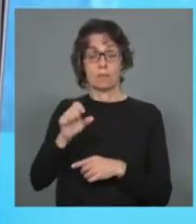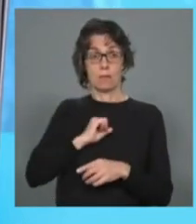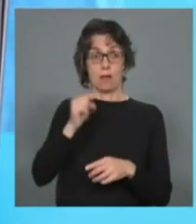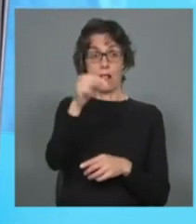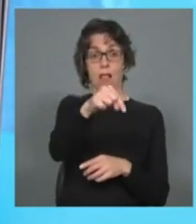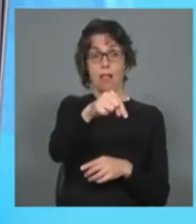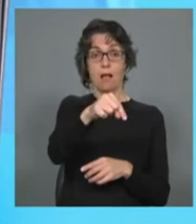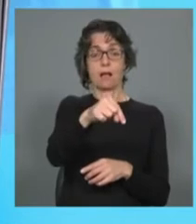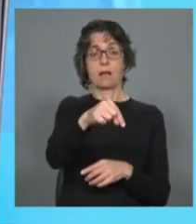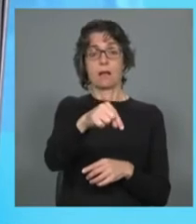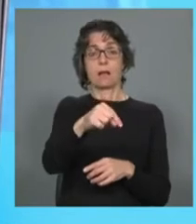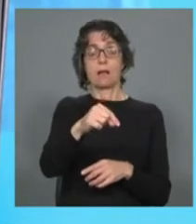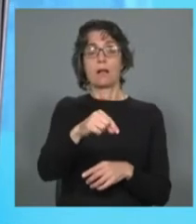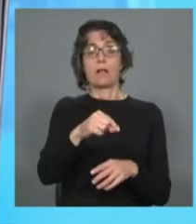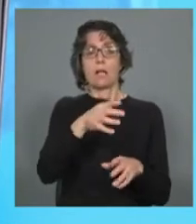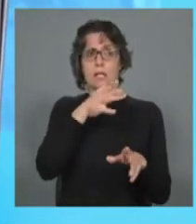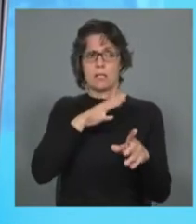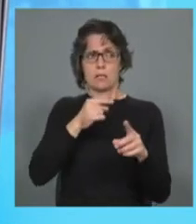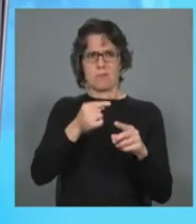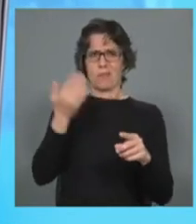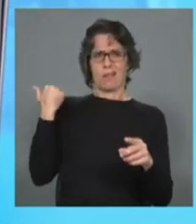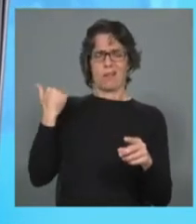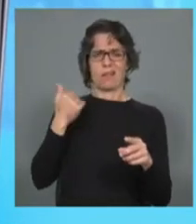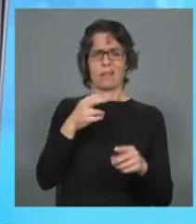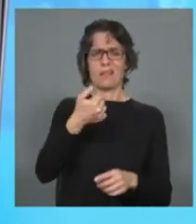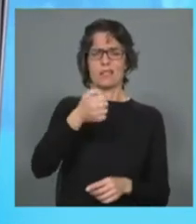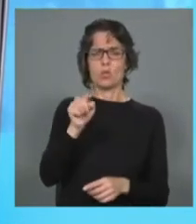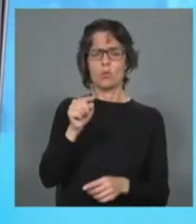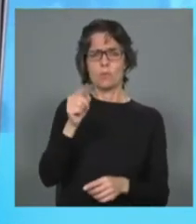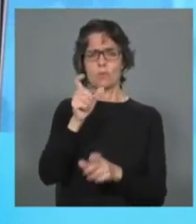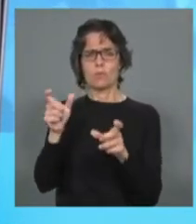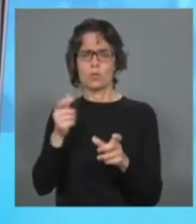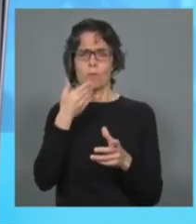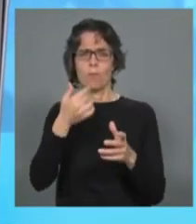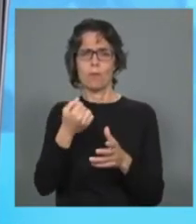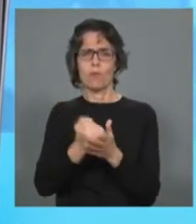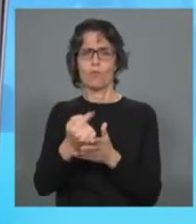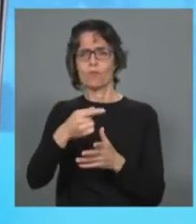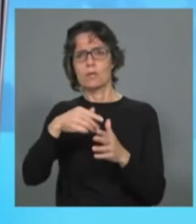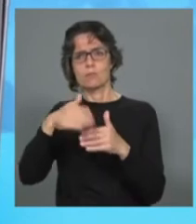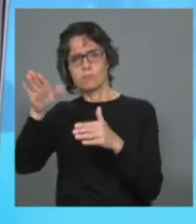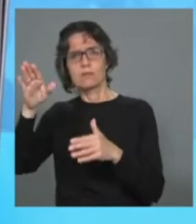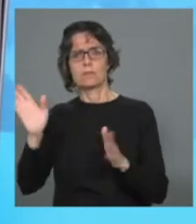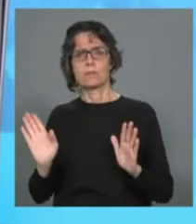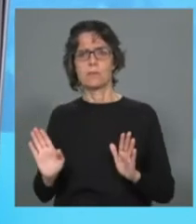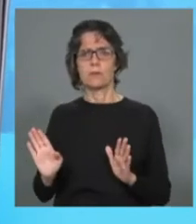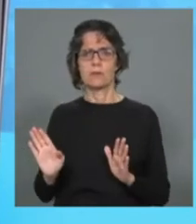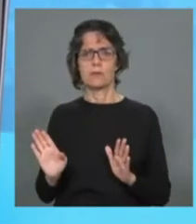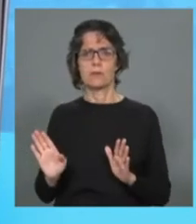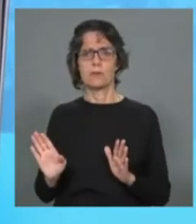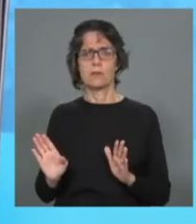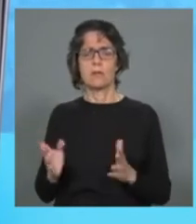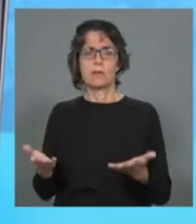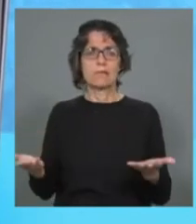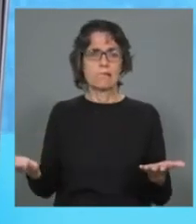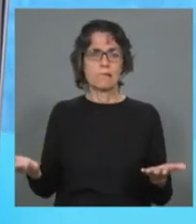Líbano, disseram-me que na semana anterior 5 mil pessoas tinham pedido o visto para sair, portanto iam sair, portanto têm saído milhares e milhares de